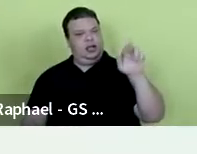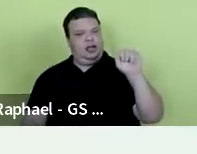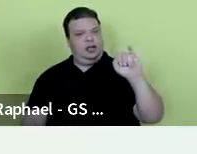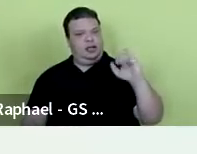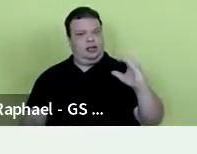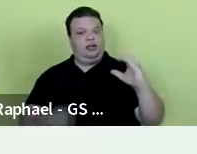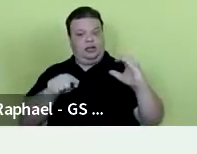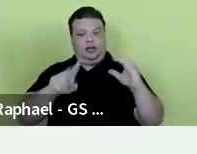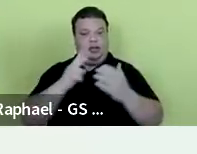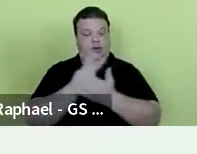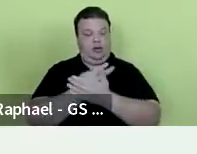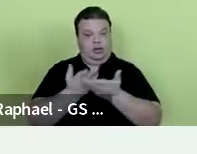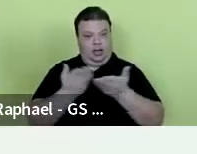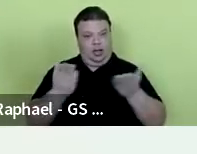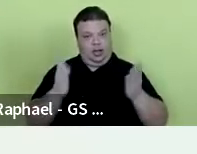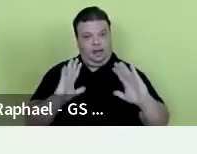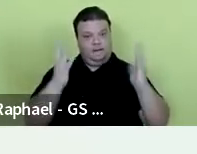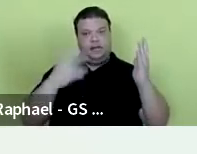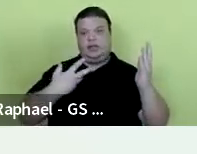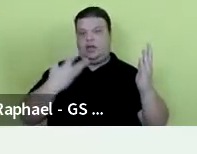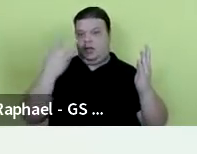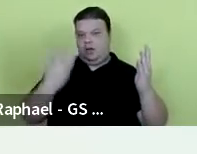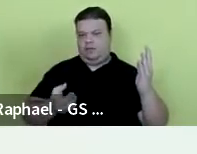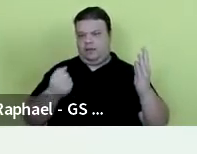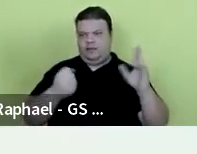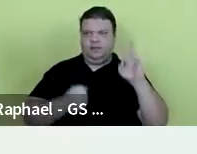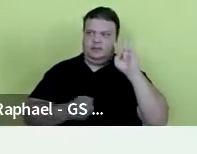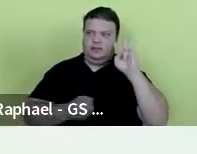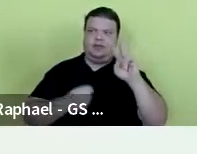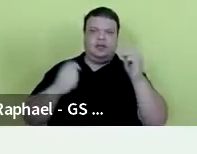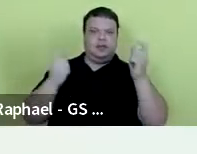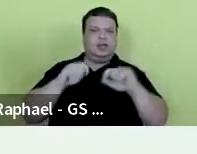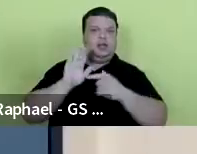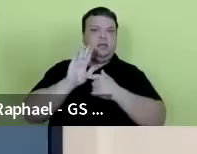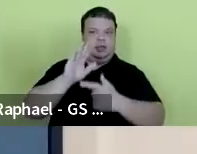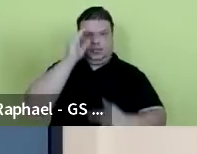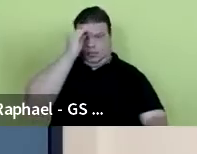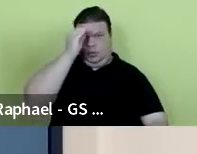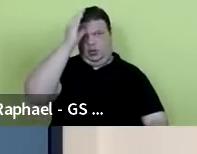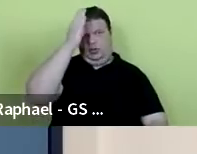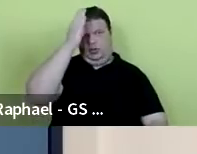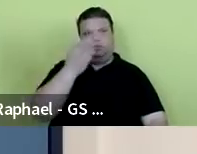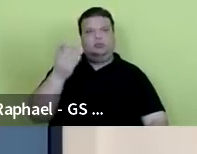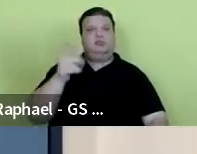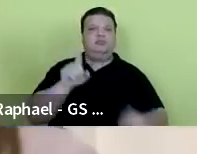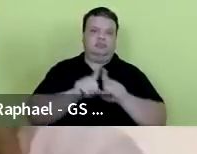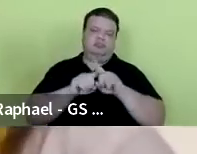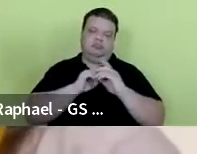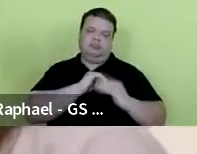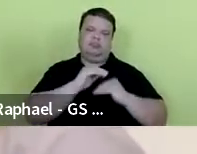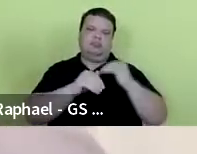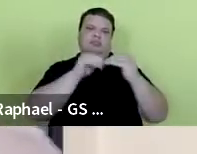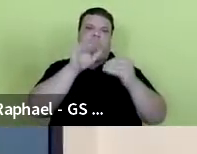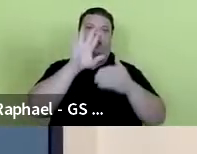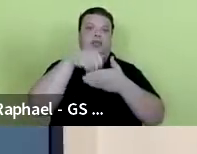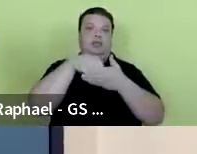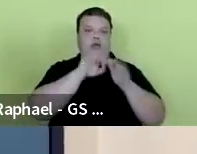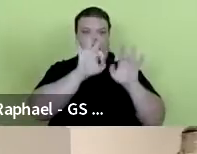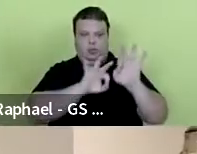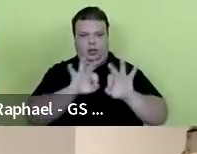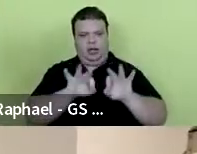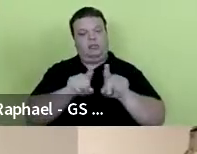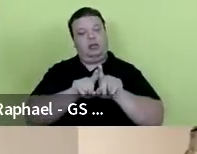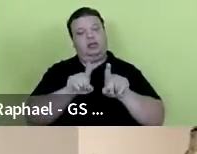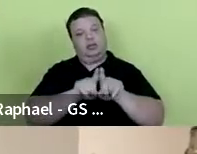este evento, o bolsista tem a oportunidade de apresentar seus conhecimentos desenvolvidos no programa, além